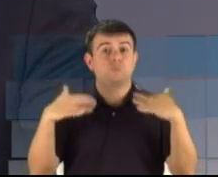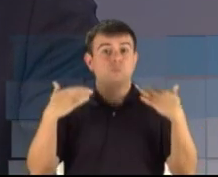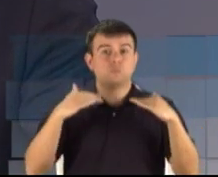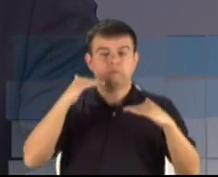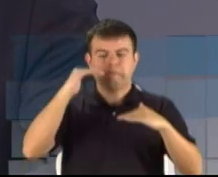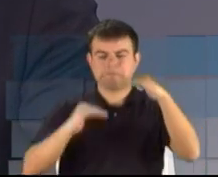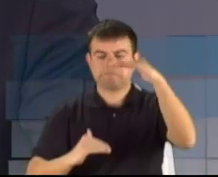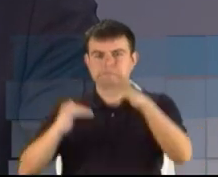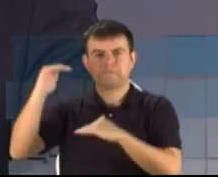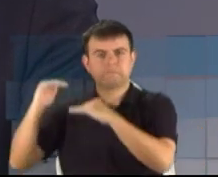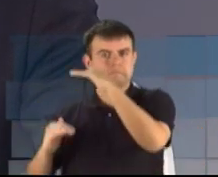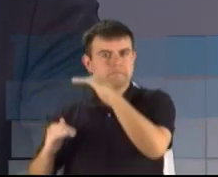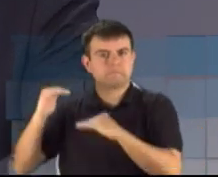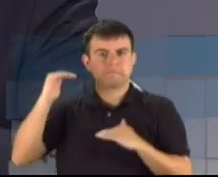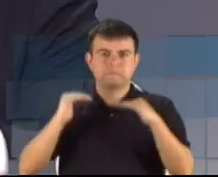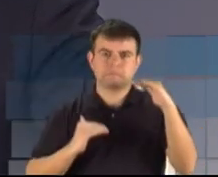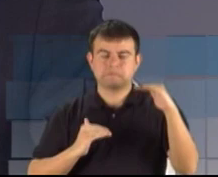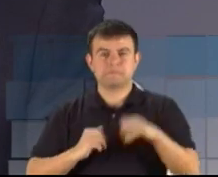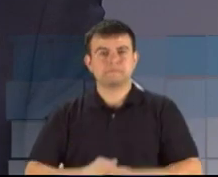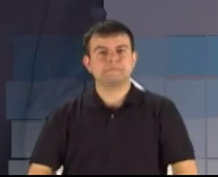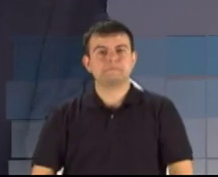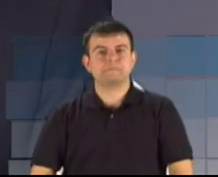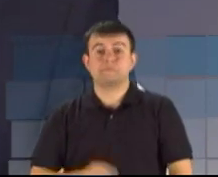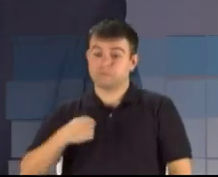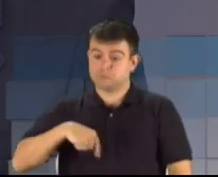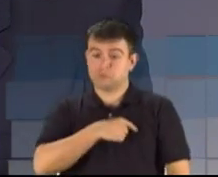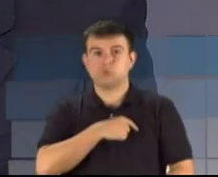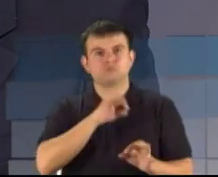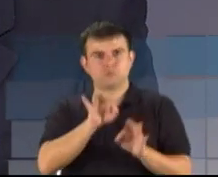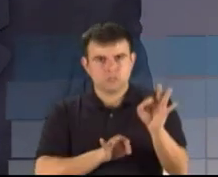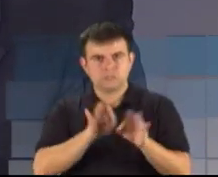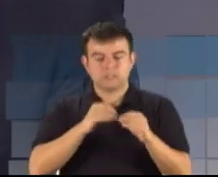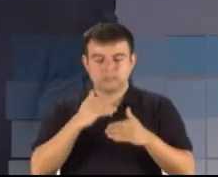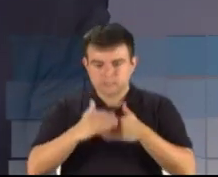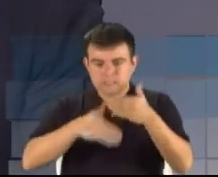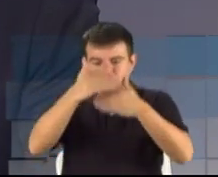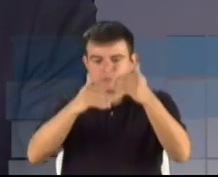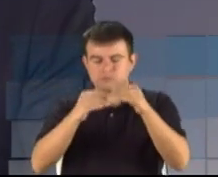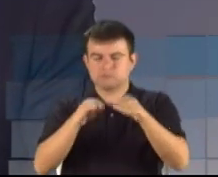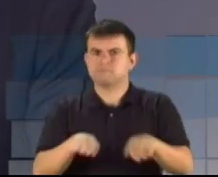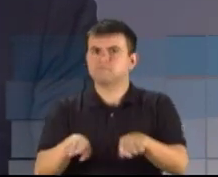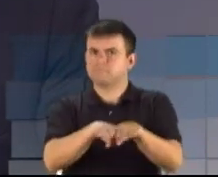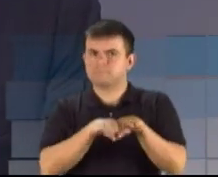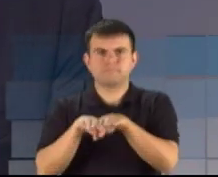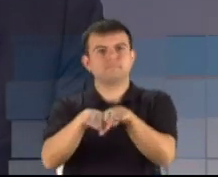organizar o crescimento e desenvolvimento do estado do Rio Grande do Sul.